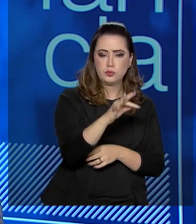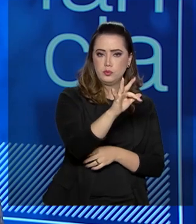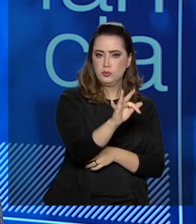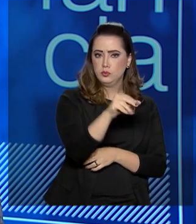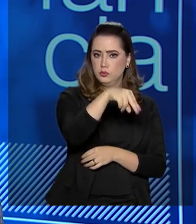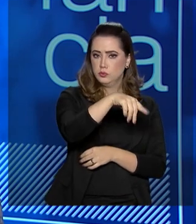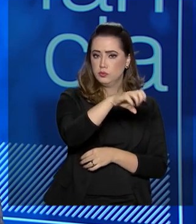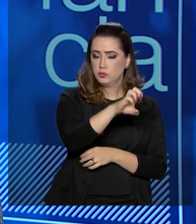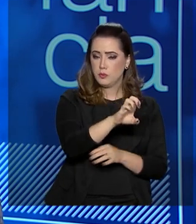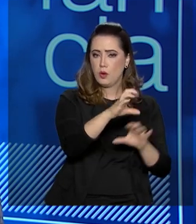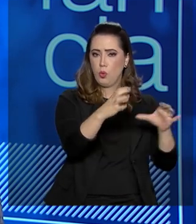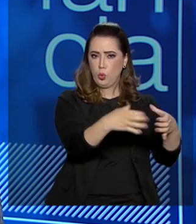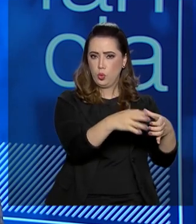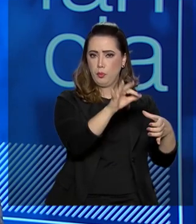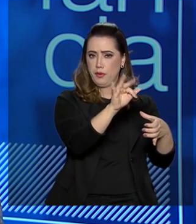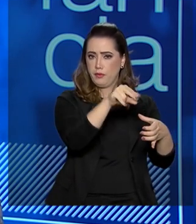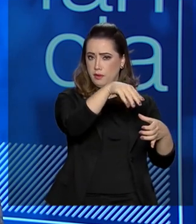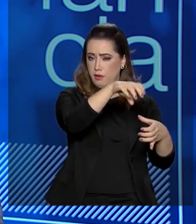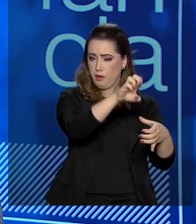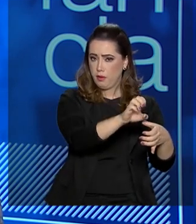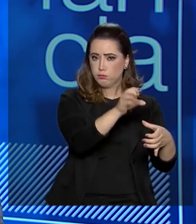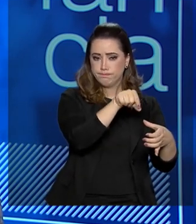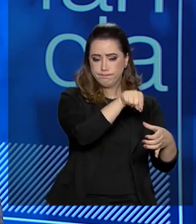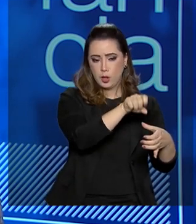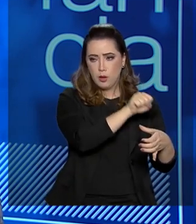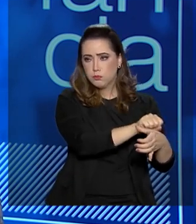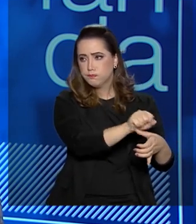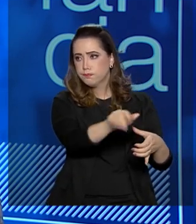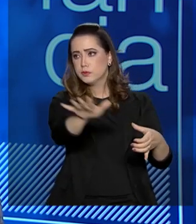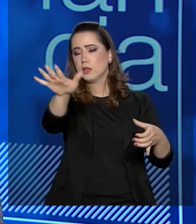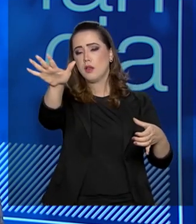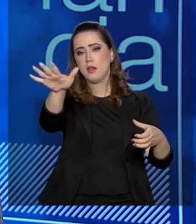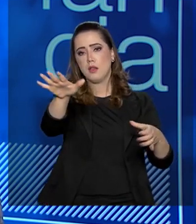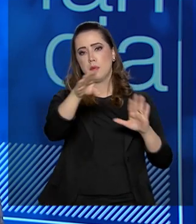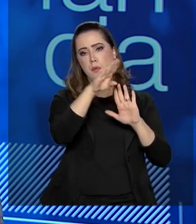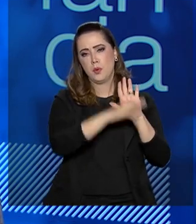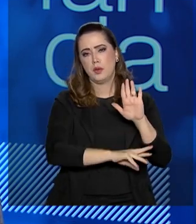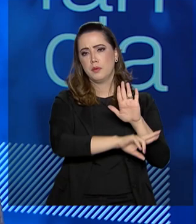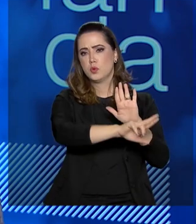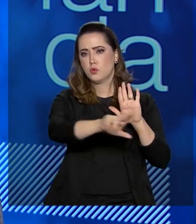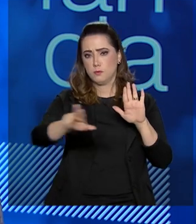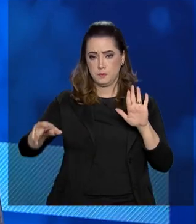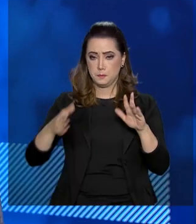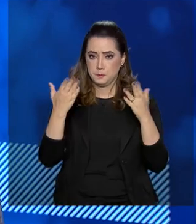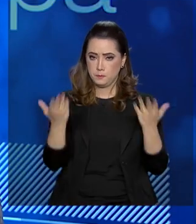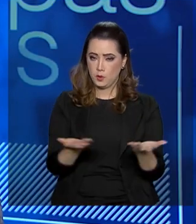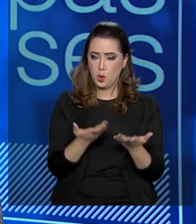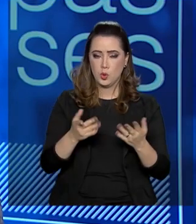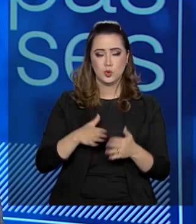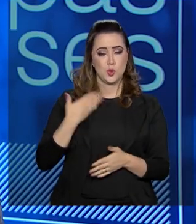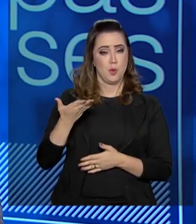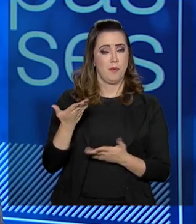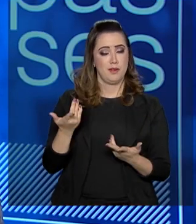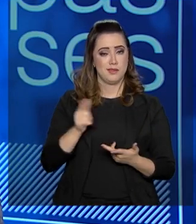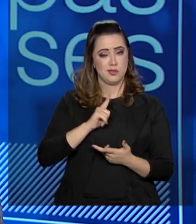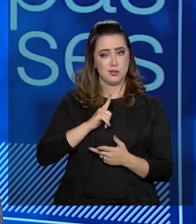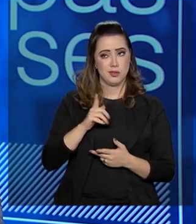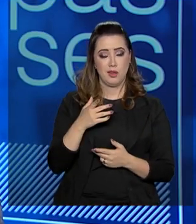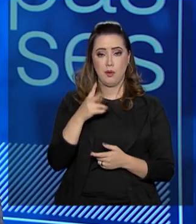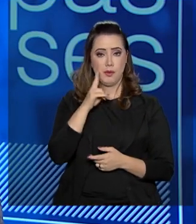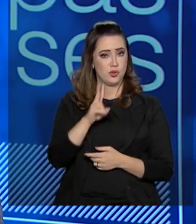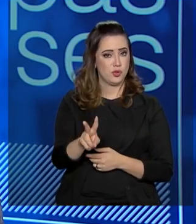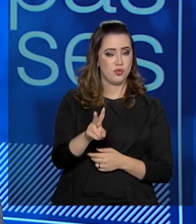executar os programas. E nesse aspecto, nós hoje temos uma grande surpresa na gestão do FNDE, que foi descobrir a